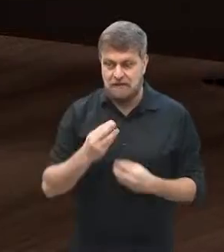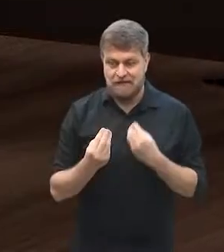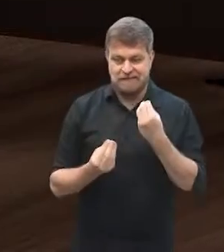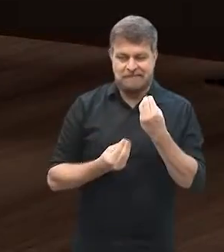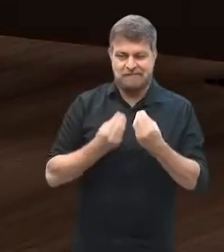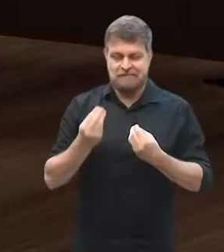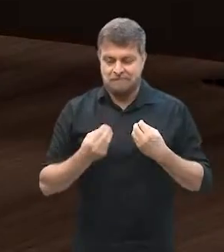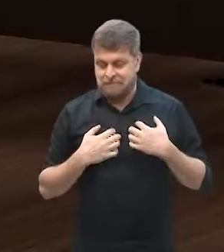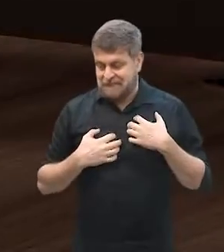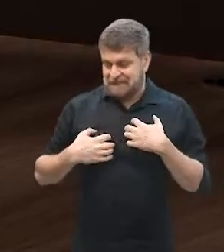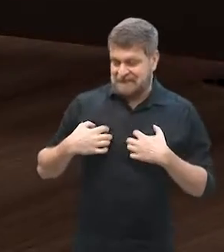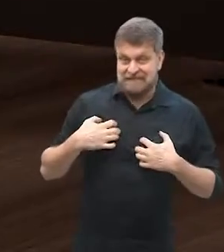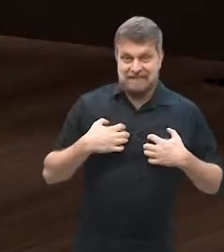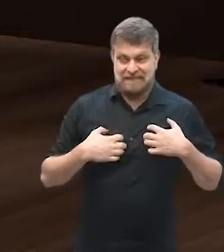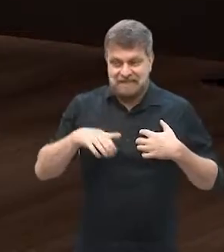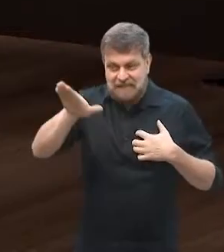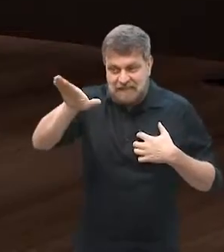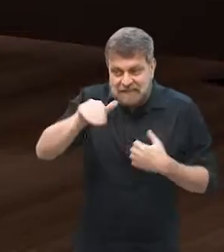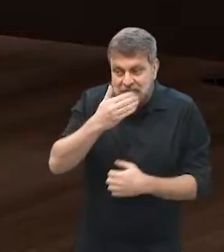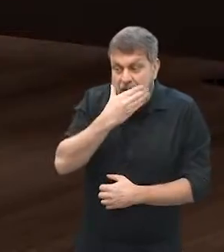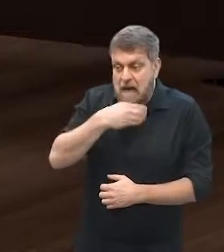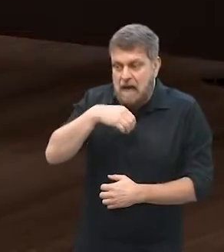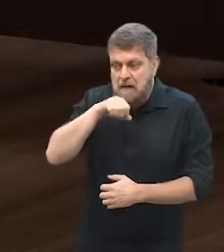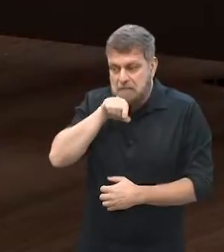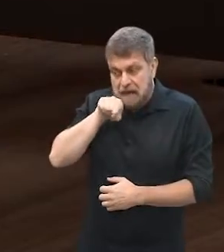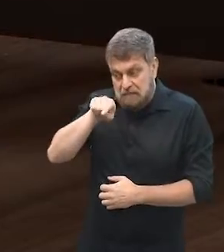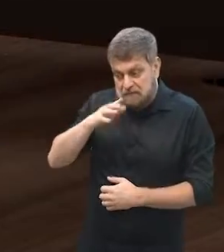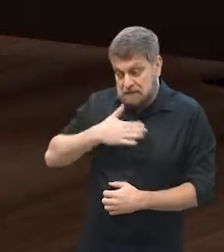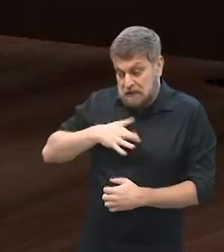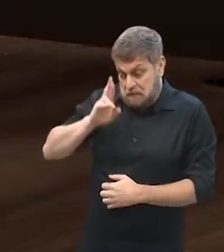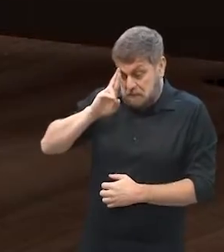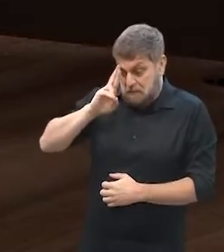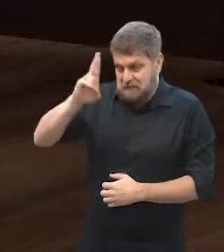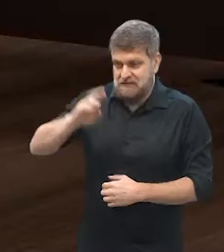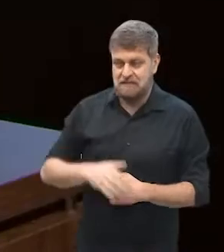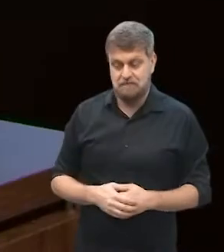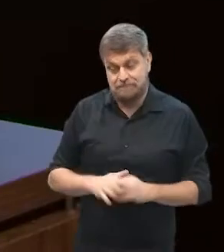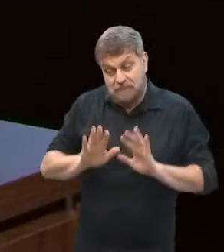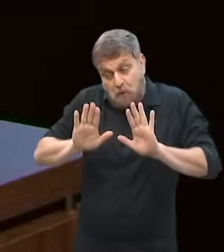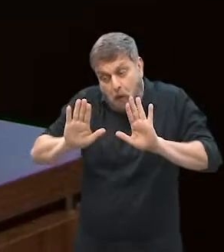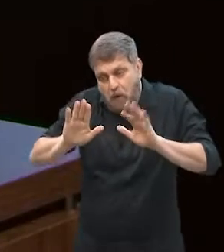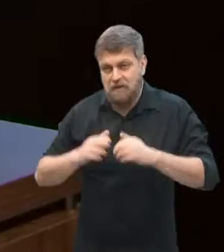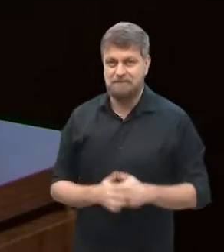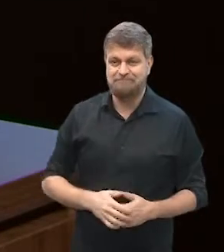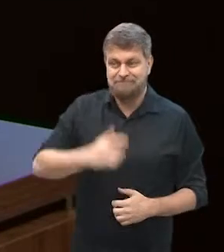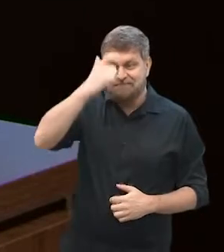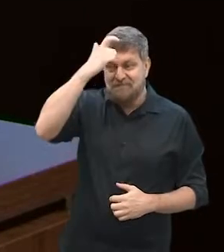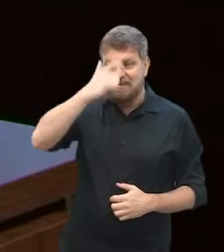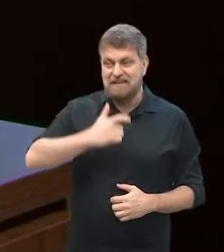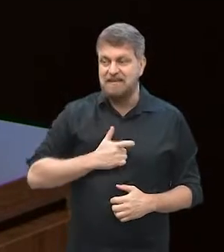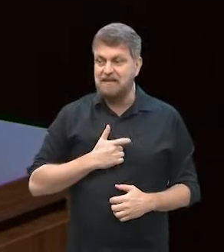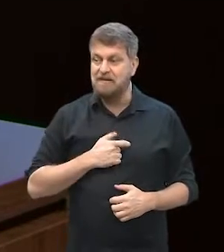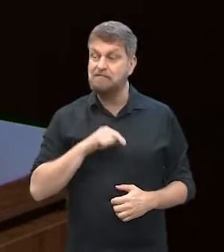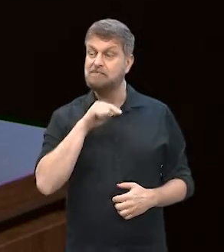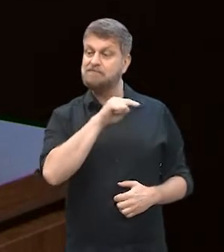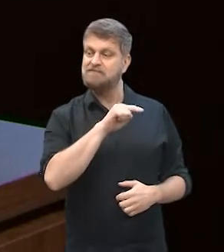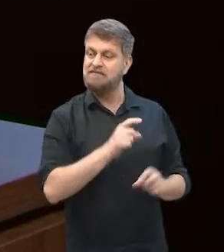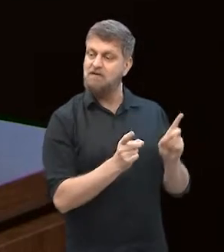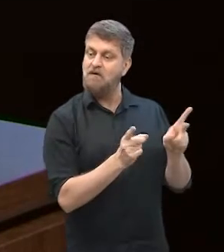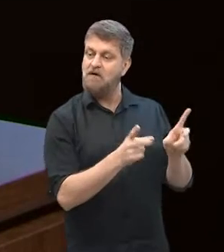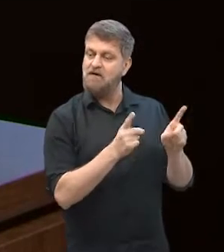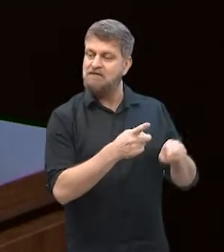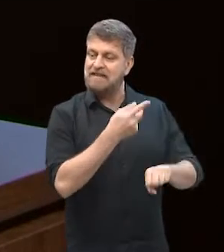então, né, pro seu pai, que também é seu chefe, falar, olha, eu vou pra um outro caminho agora?